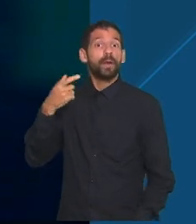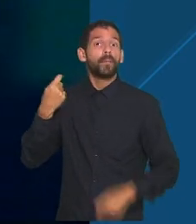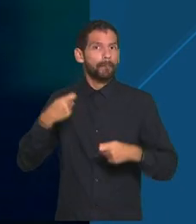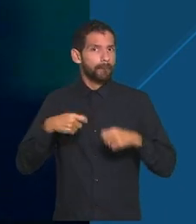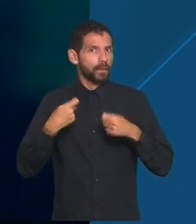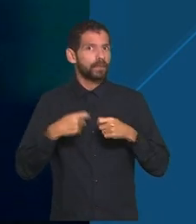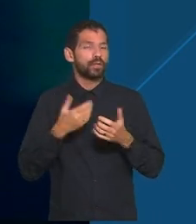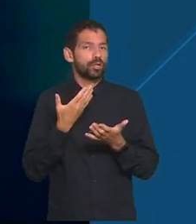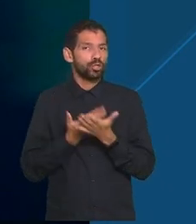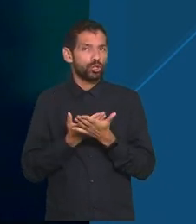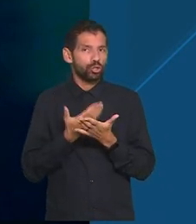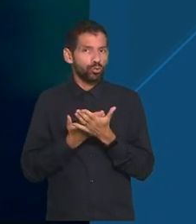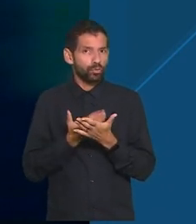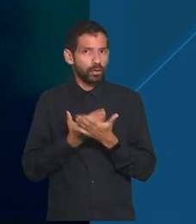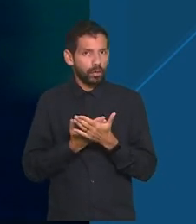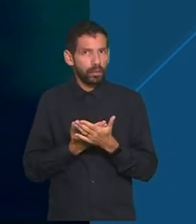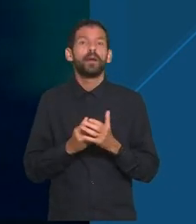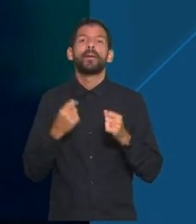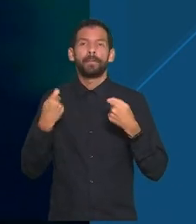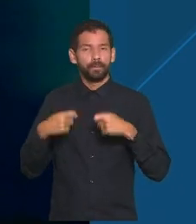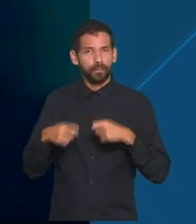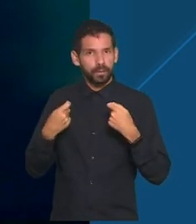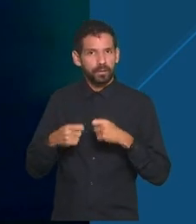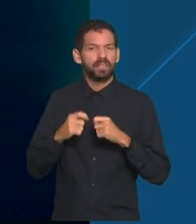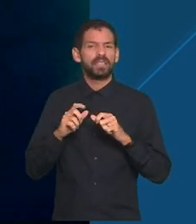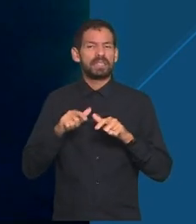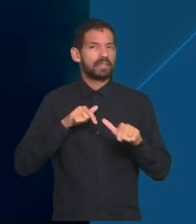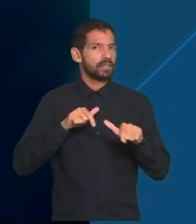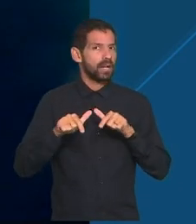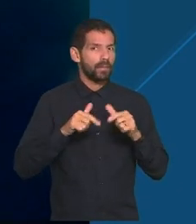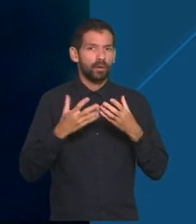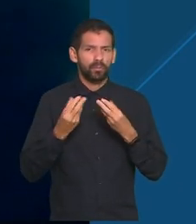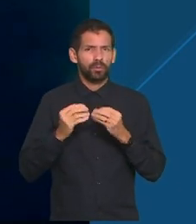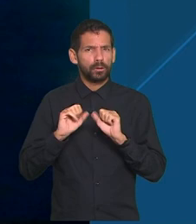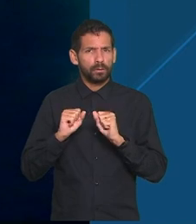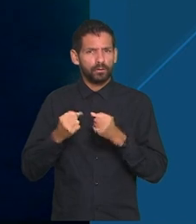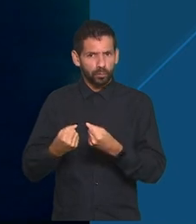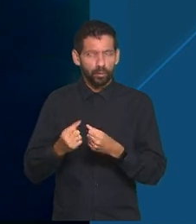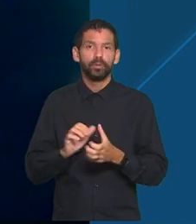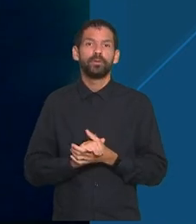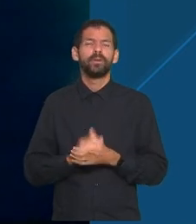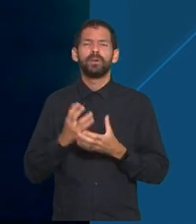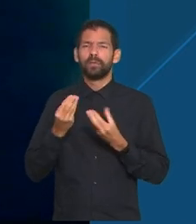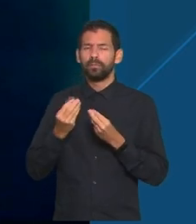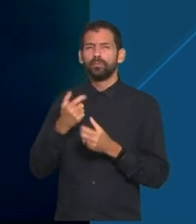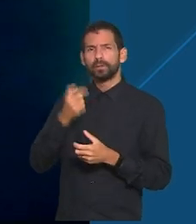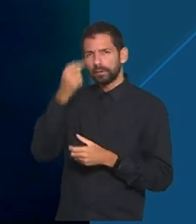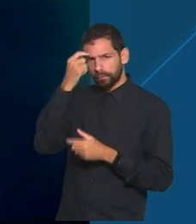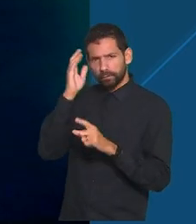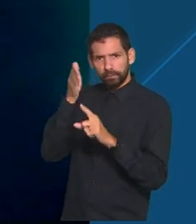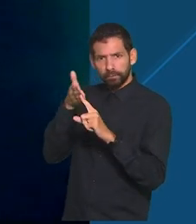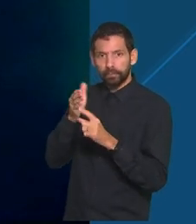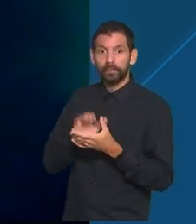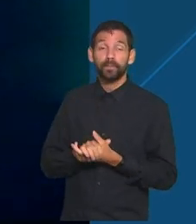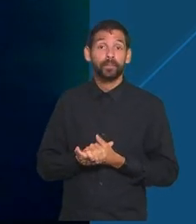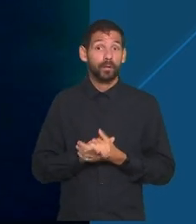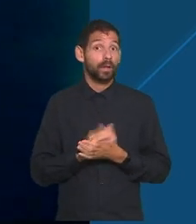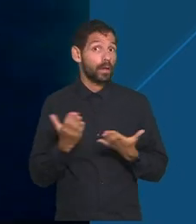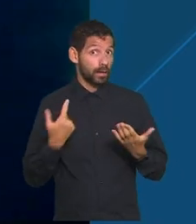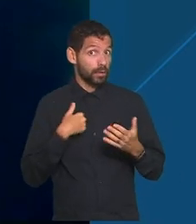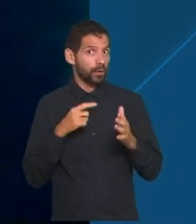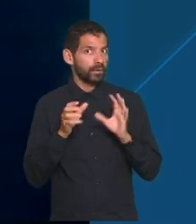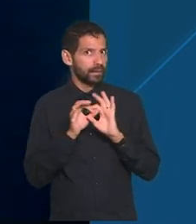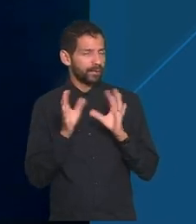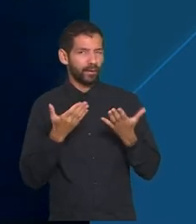preciso estudar, é preciso muito trabalho, muito esforço, muita concentração. E eu me